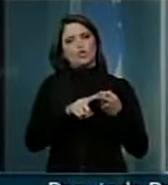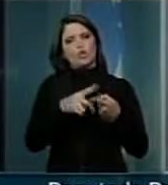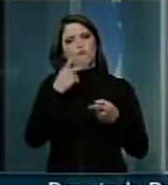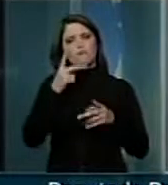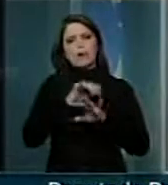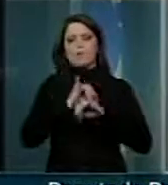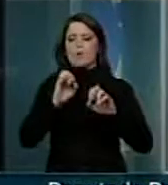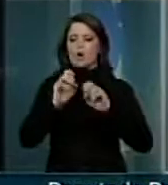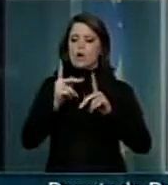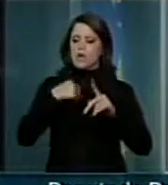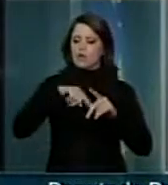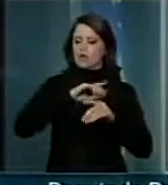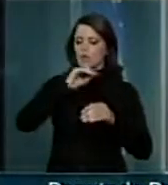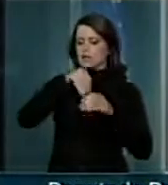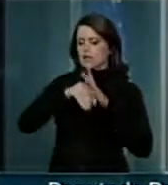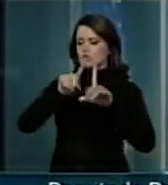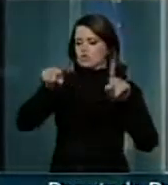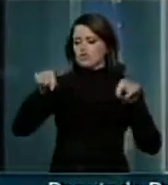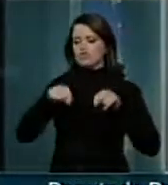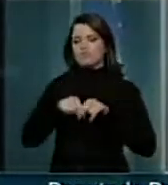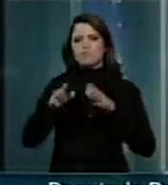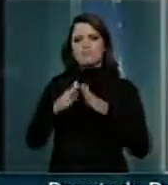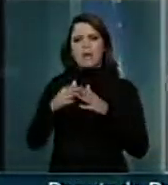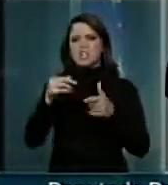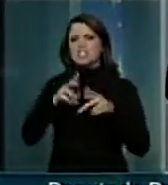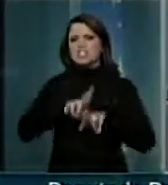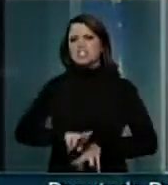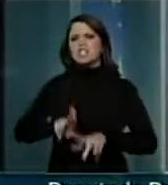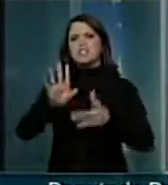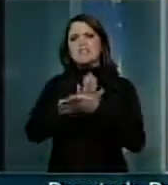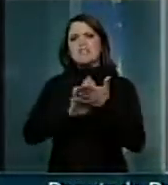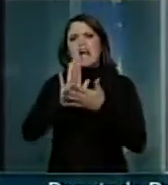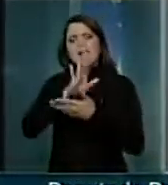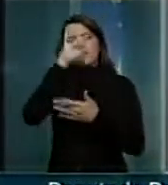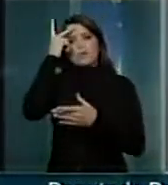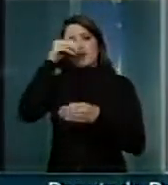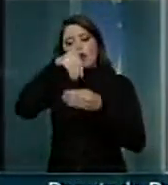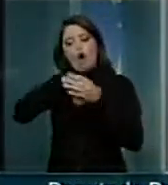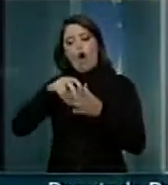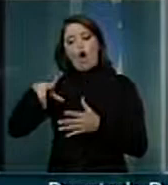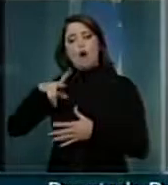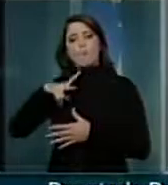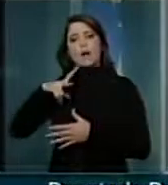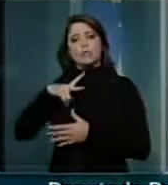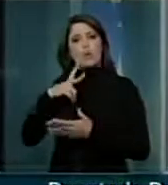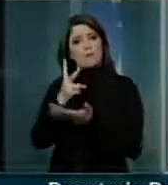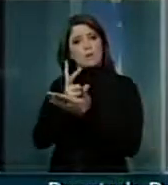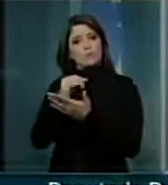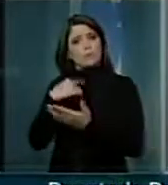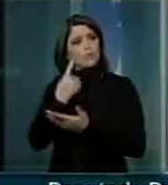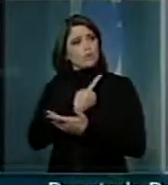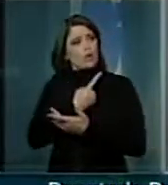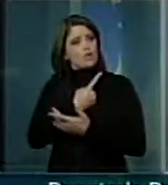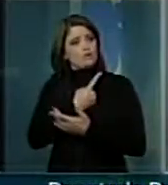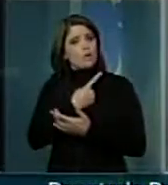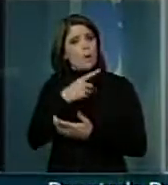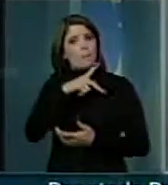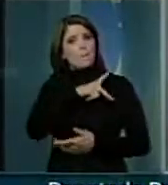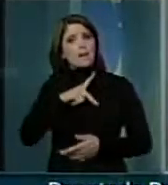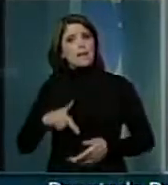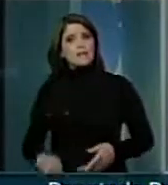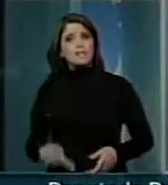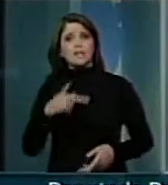dissemos que para nós não faria qualquer diferença o que uma pessoa fizesse em particular, incluindo o nosso presidente da República,